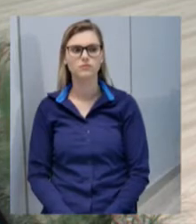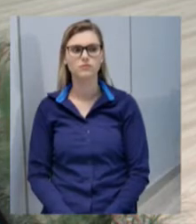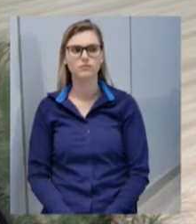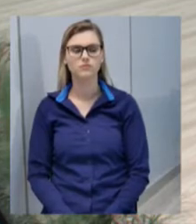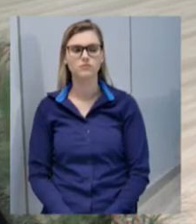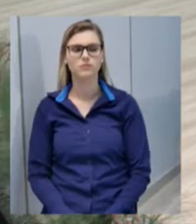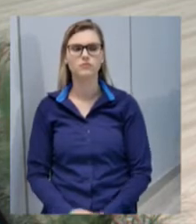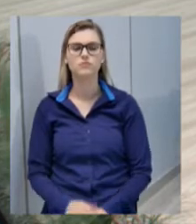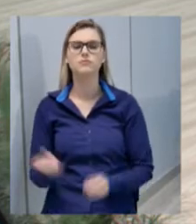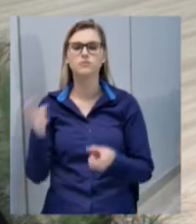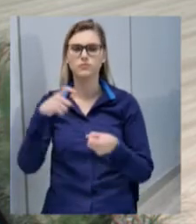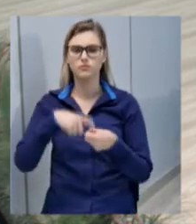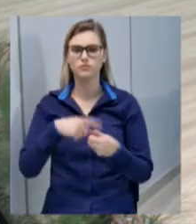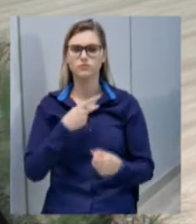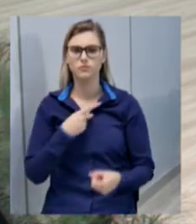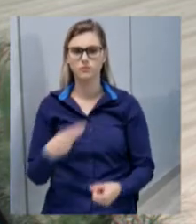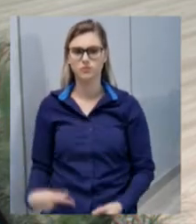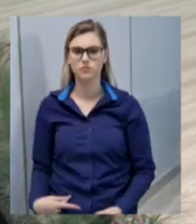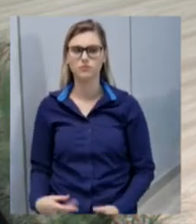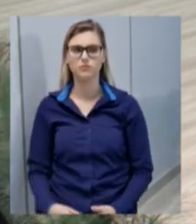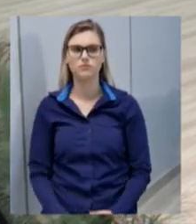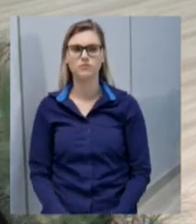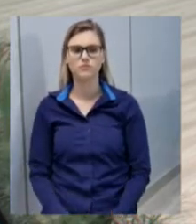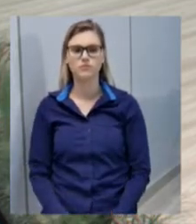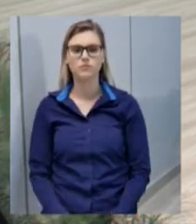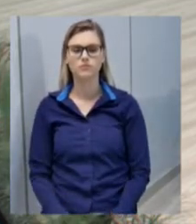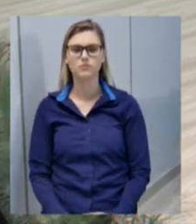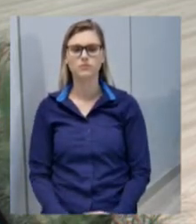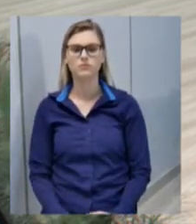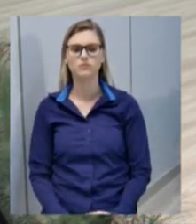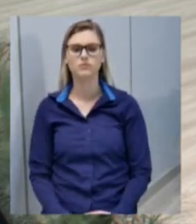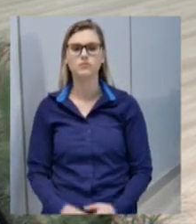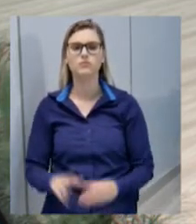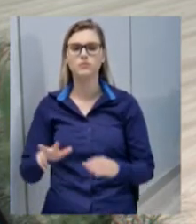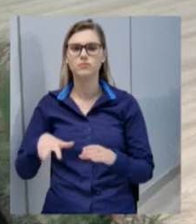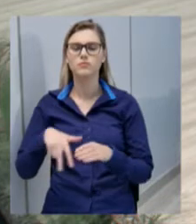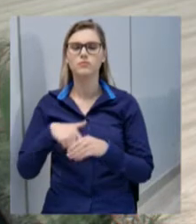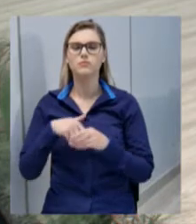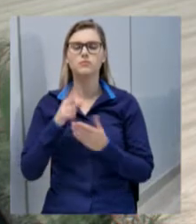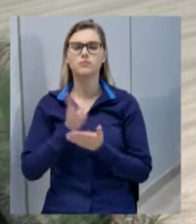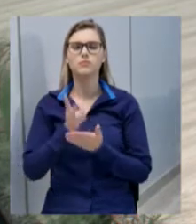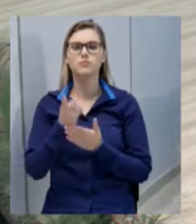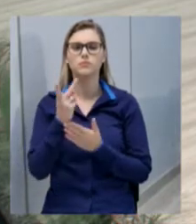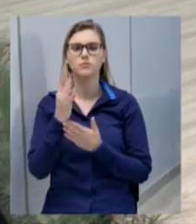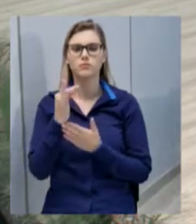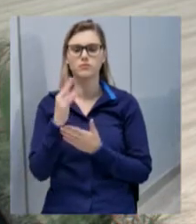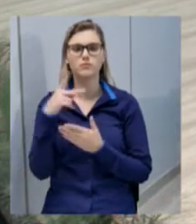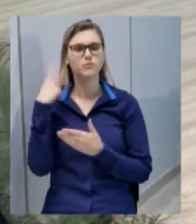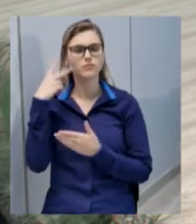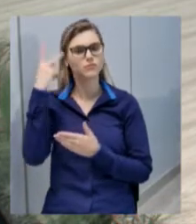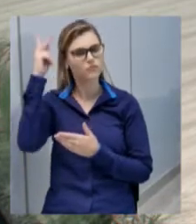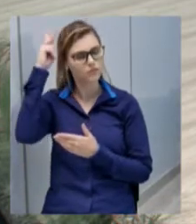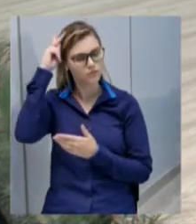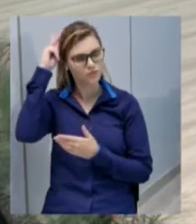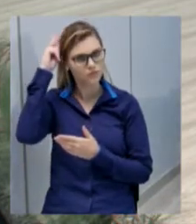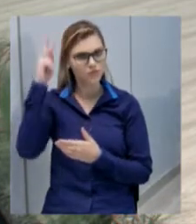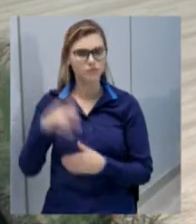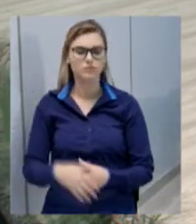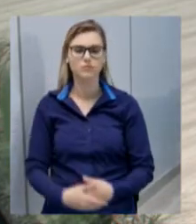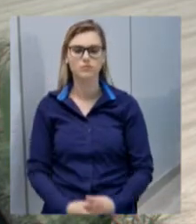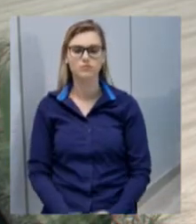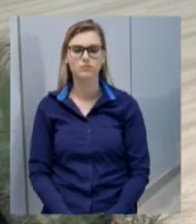Devolvo a presidência. A palavra continua com a bancada do PT, vereadora Cátia Batista Colelo.